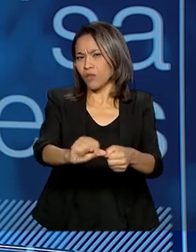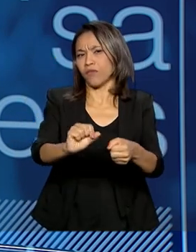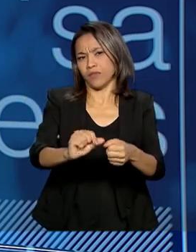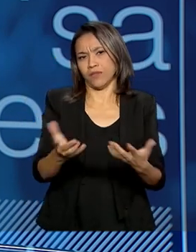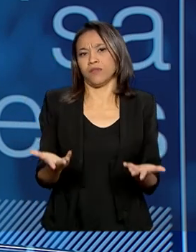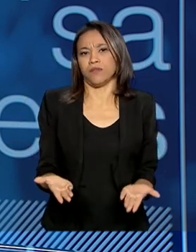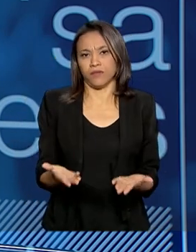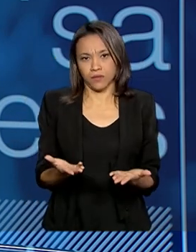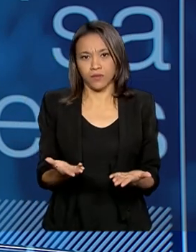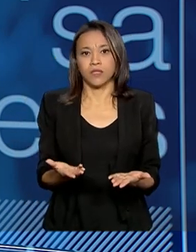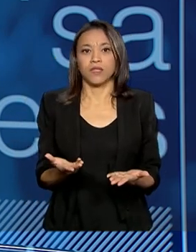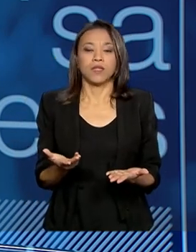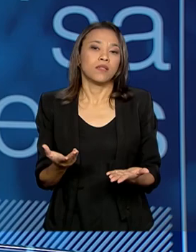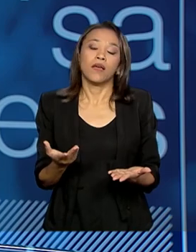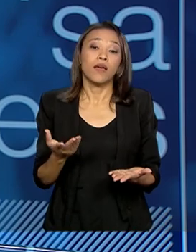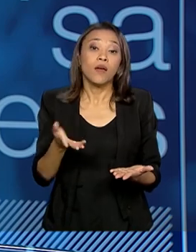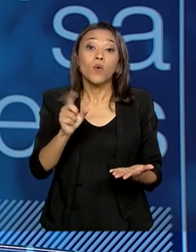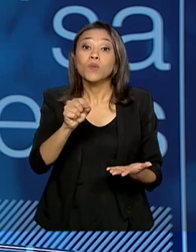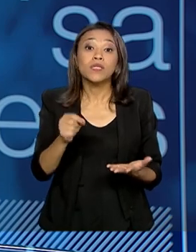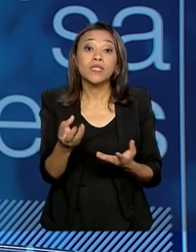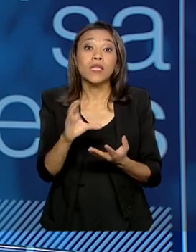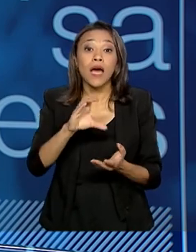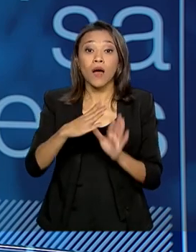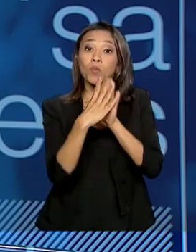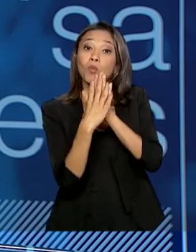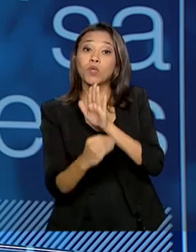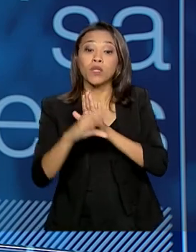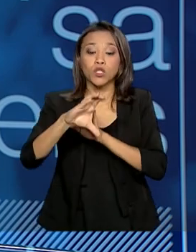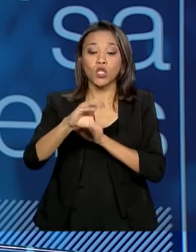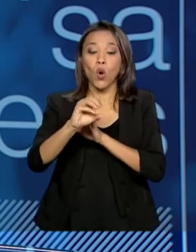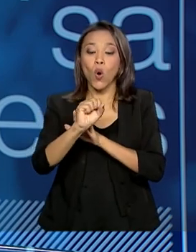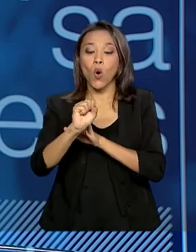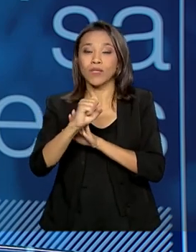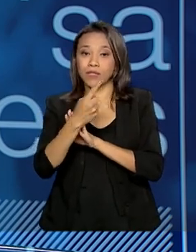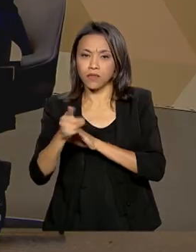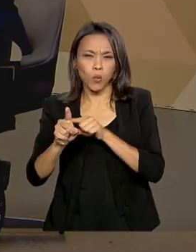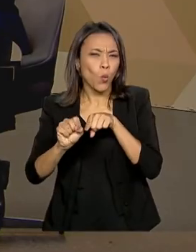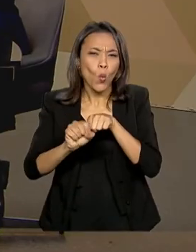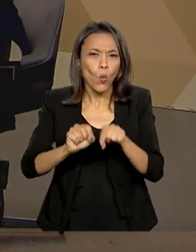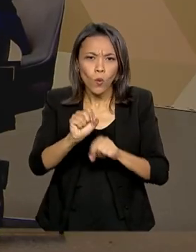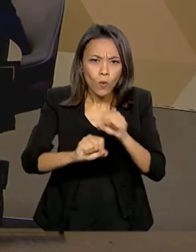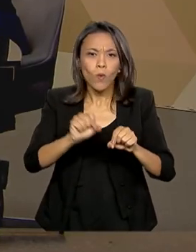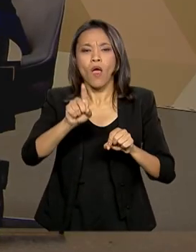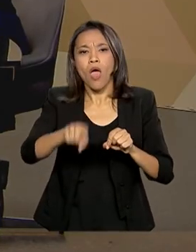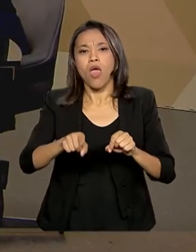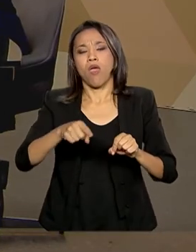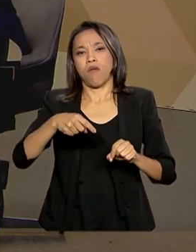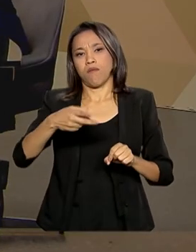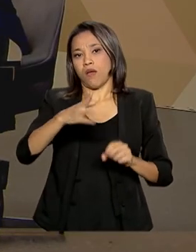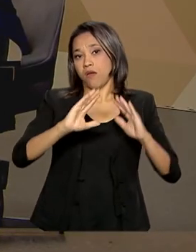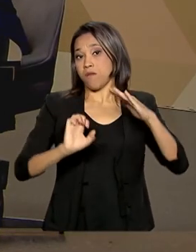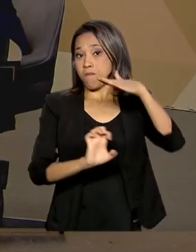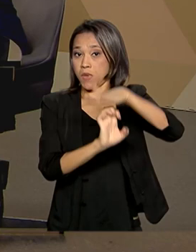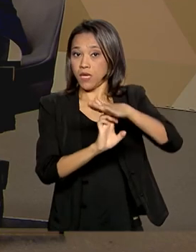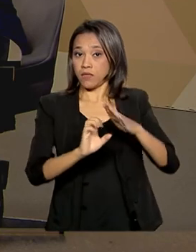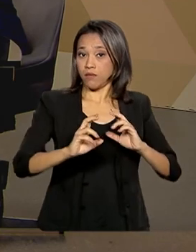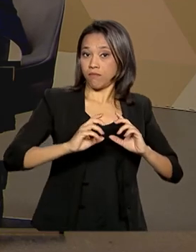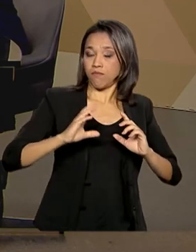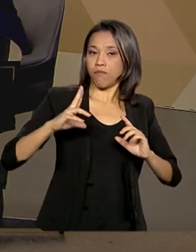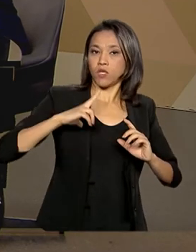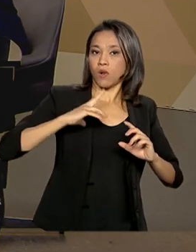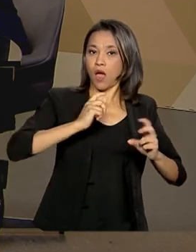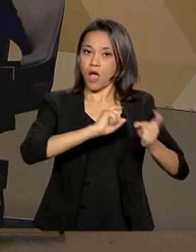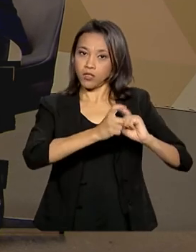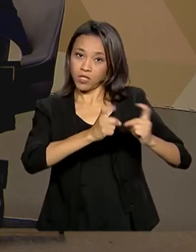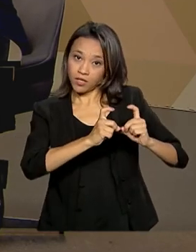Estão indo a caminho da concessão do uso público. Que é mais uma colocação em prática dessa ideia de associar o desenvolvimento